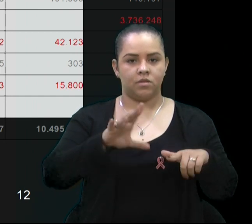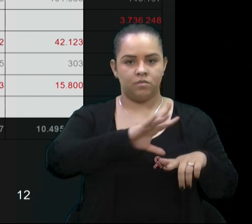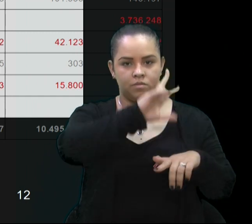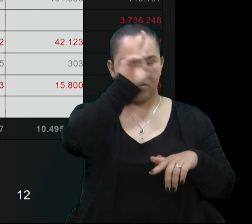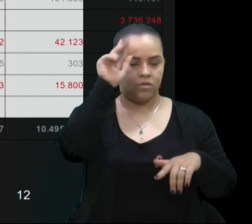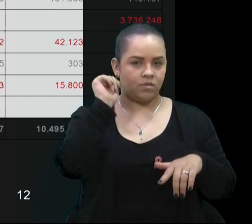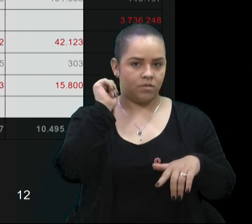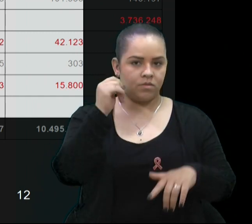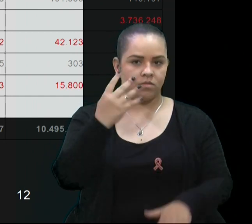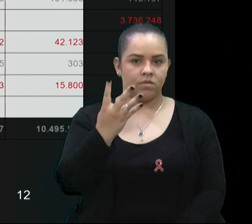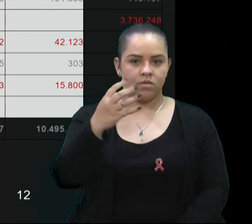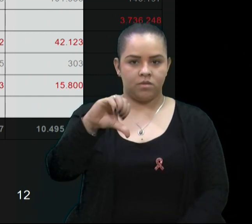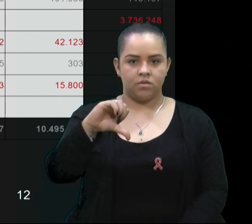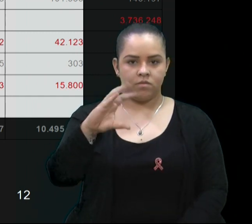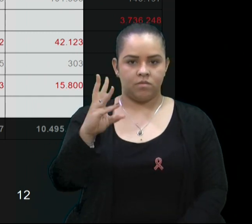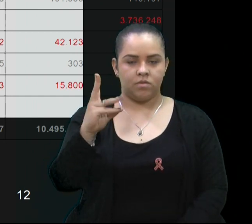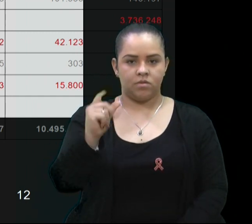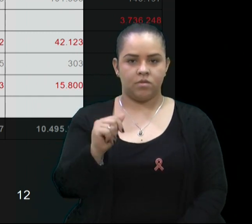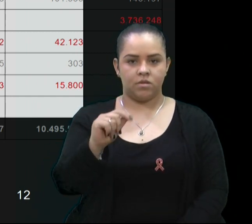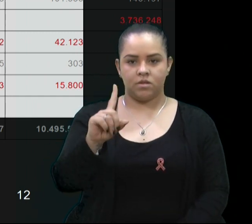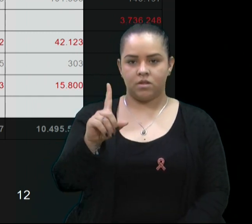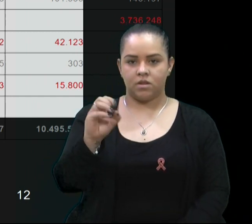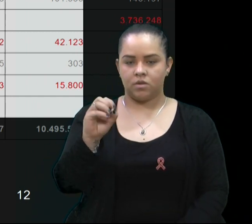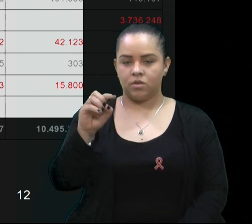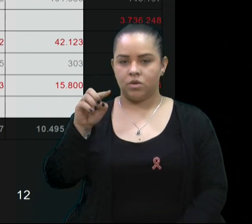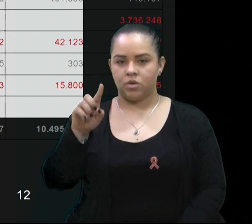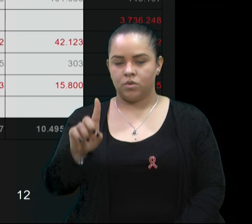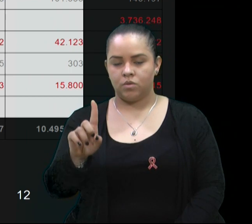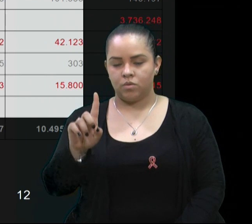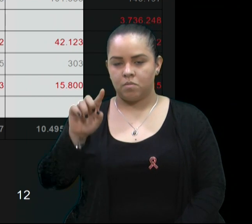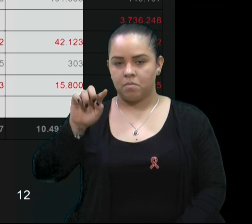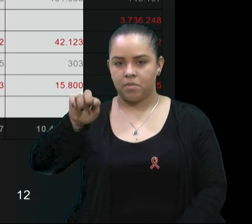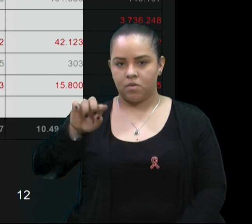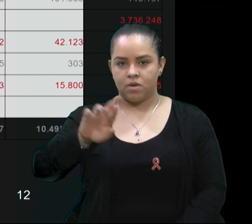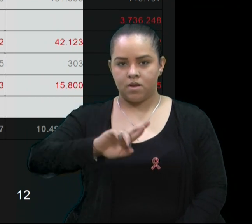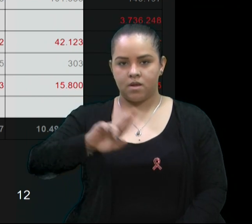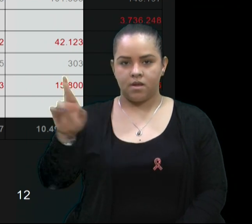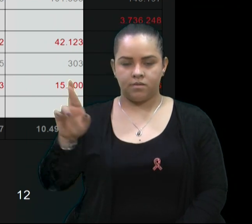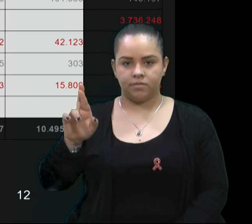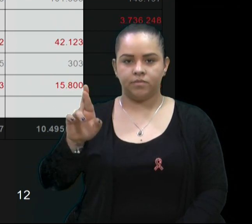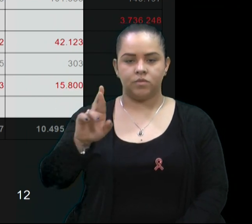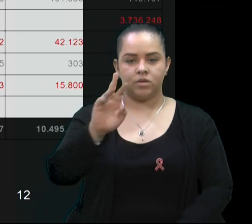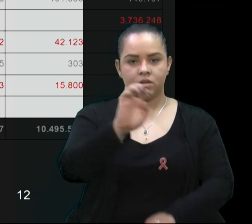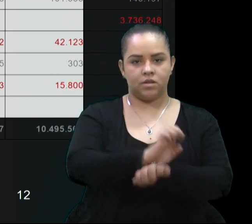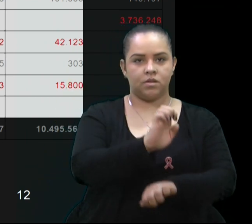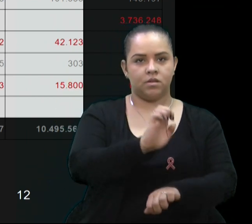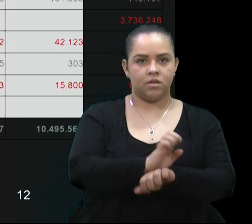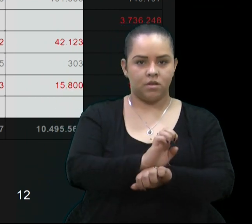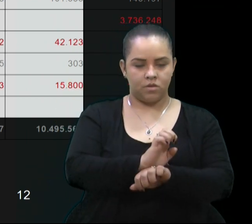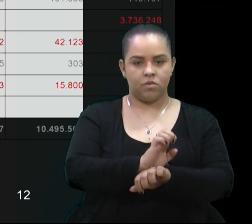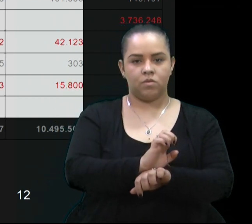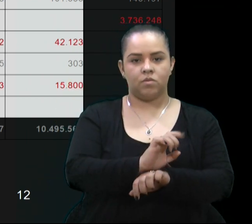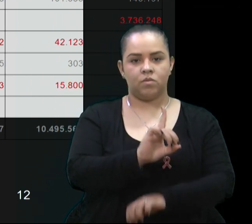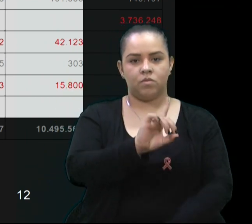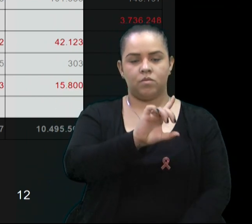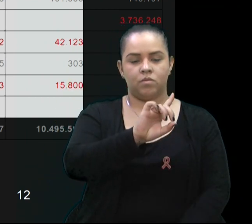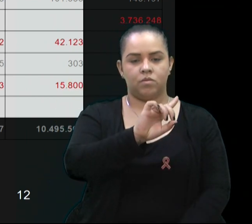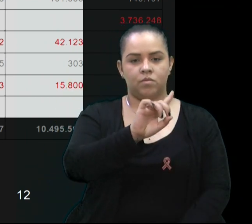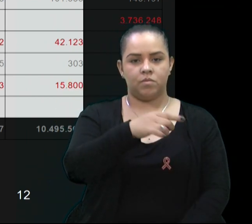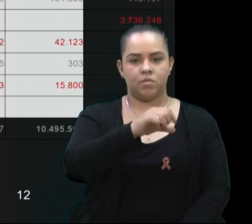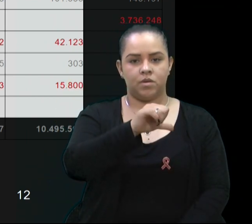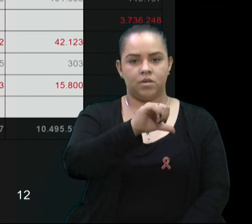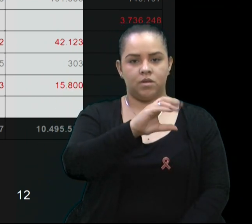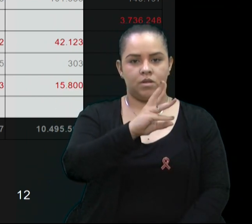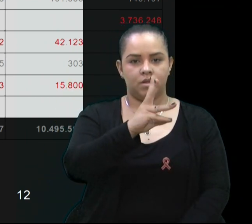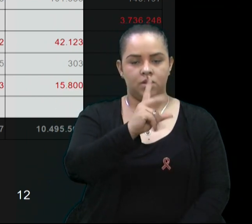R$ 49.101.000,00, verbas do Estado,$.972